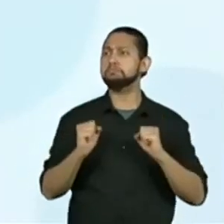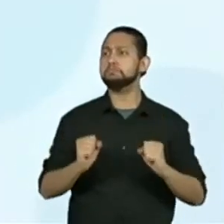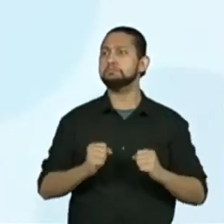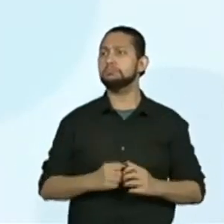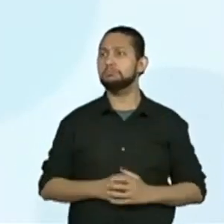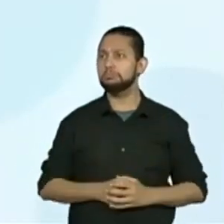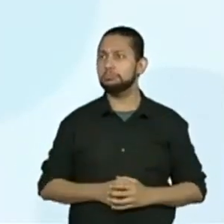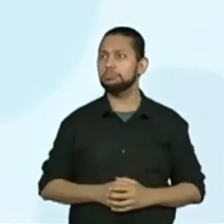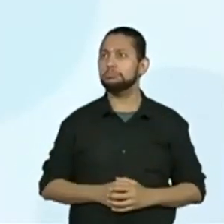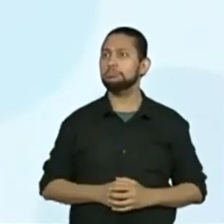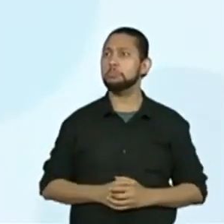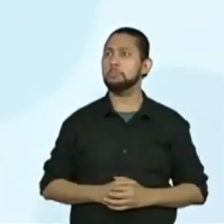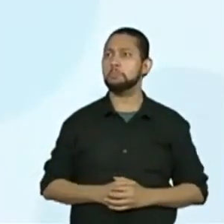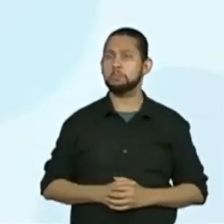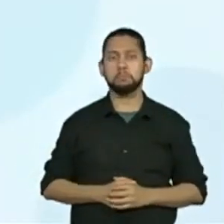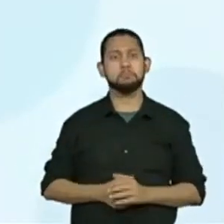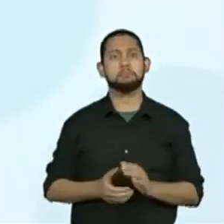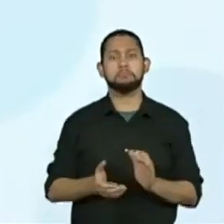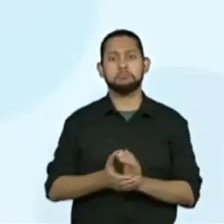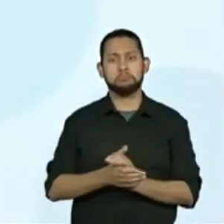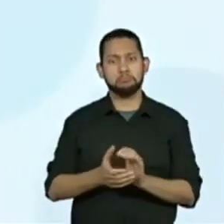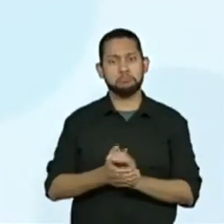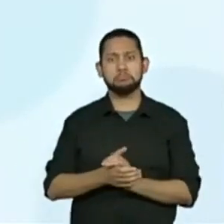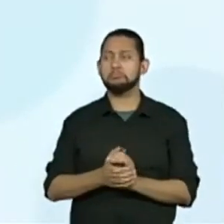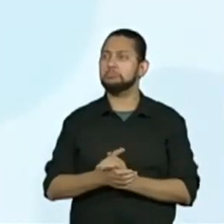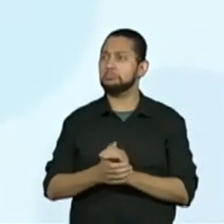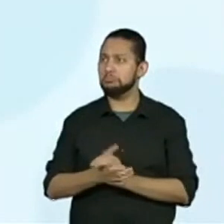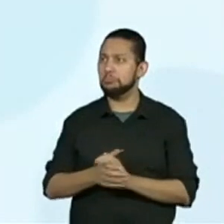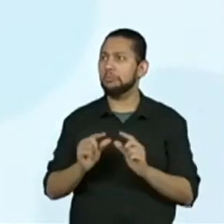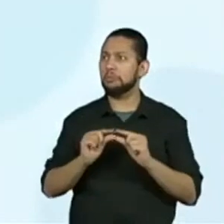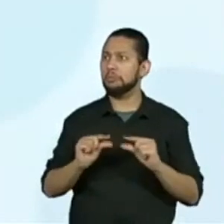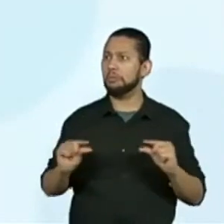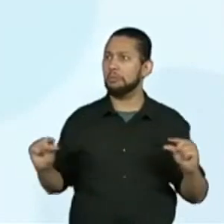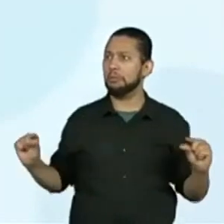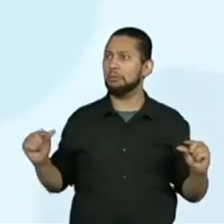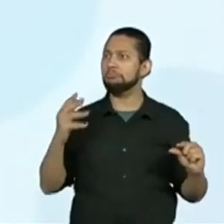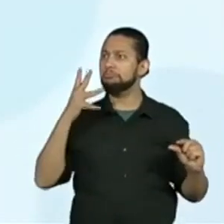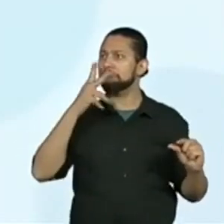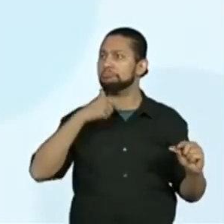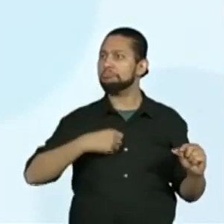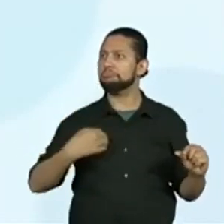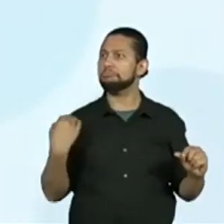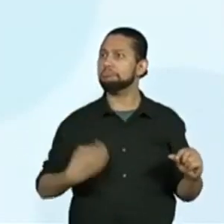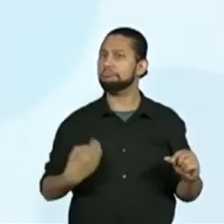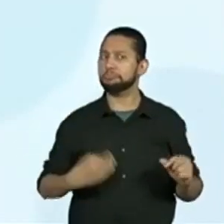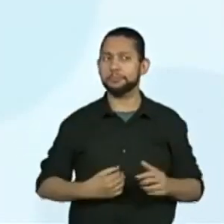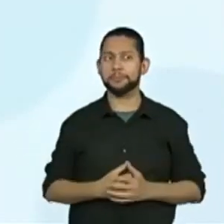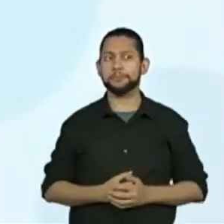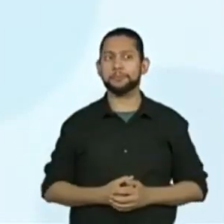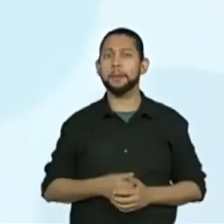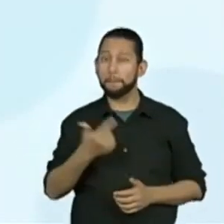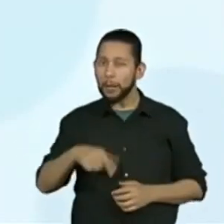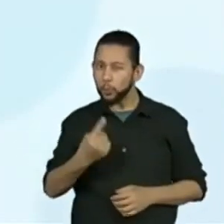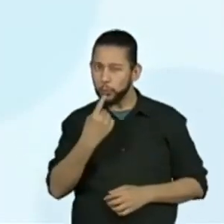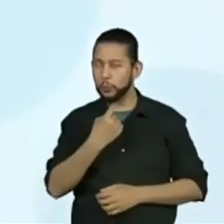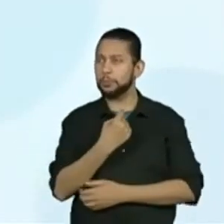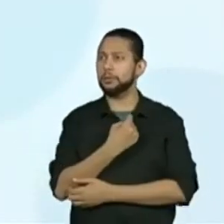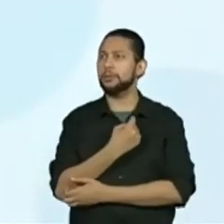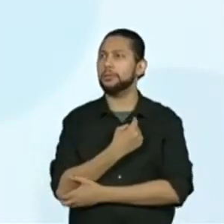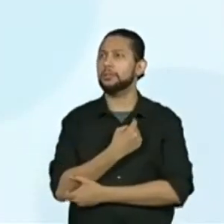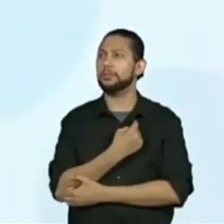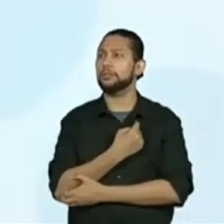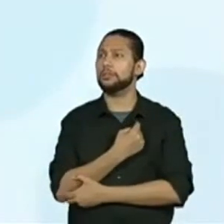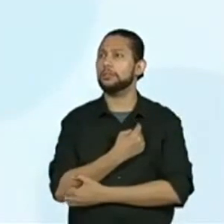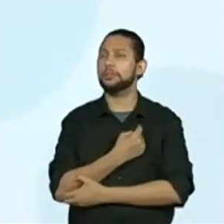possível. Que beleza! Mais uma, só para desculpar a linha.